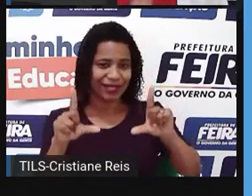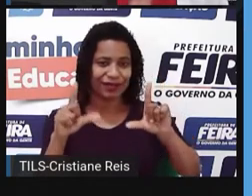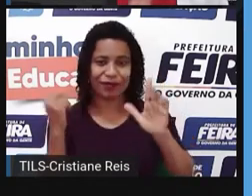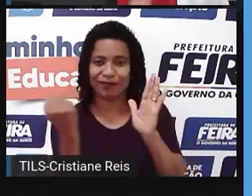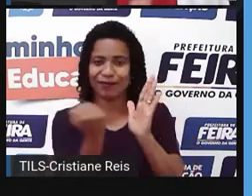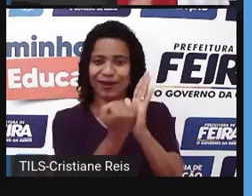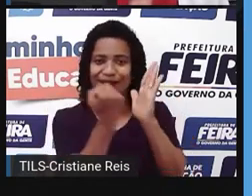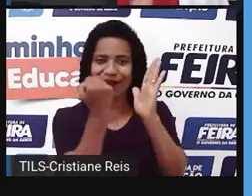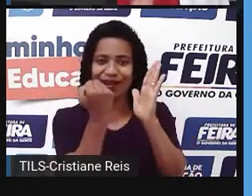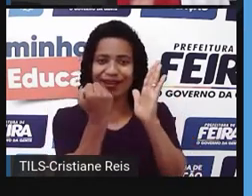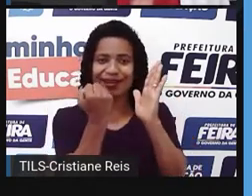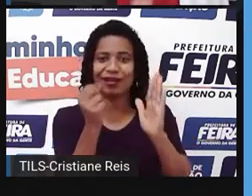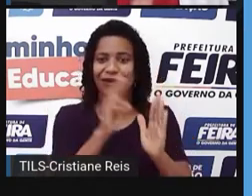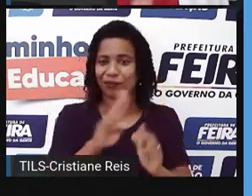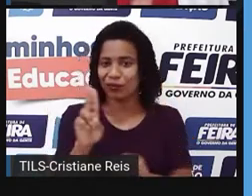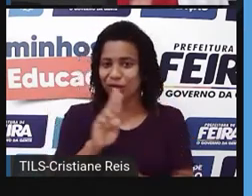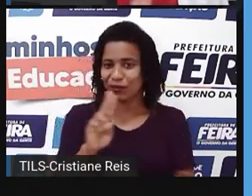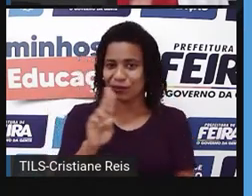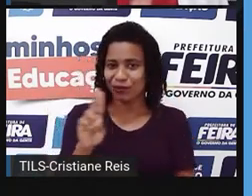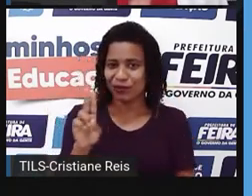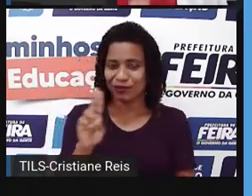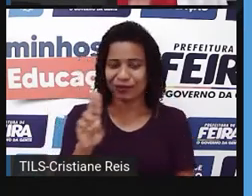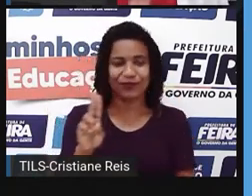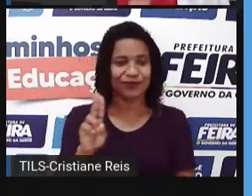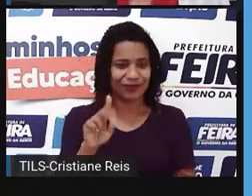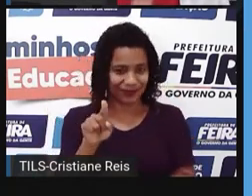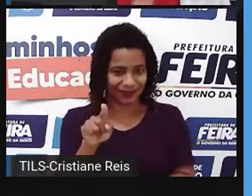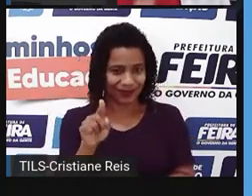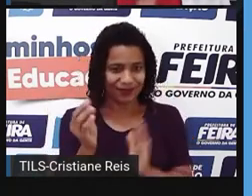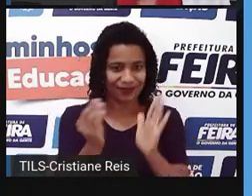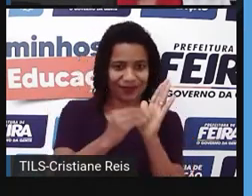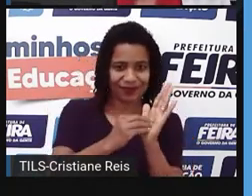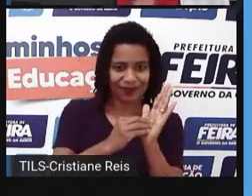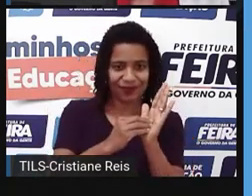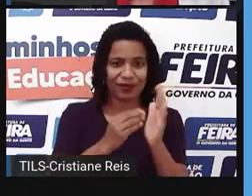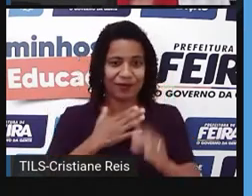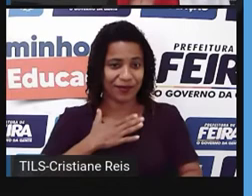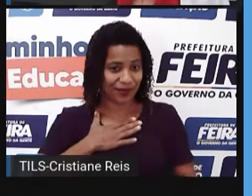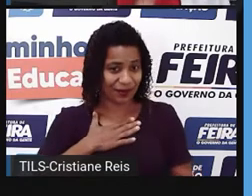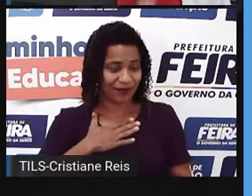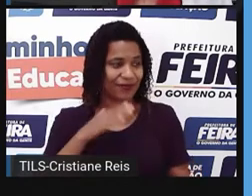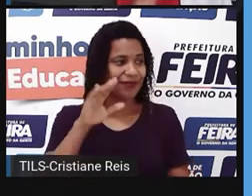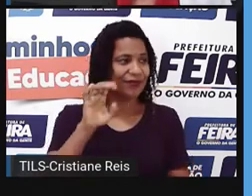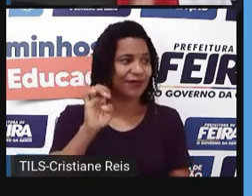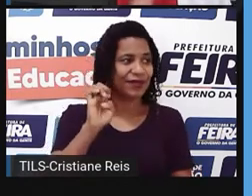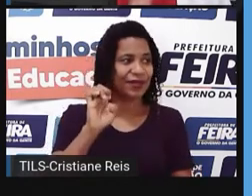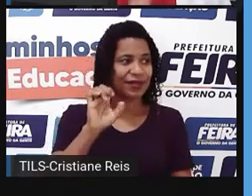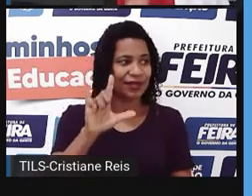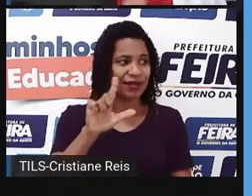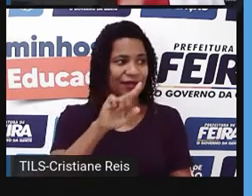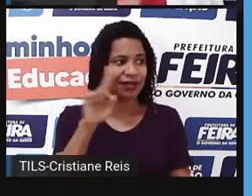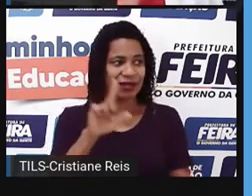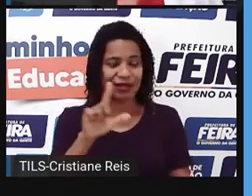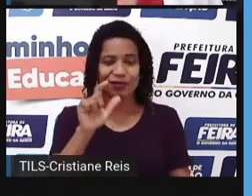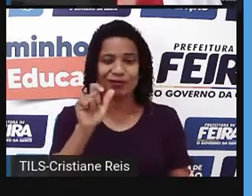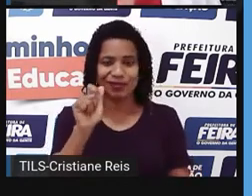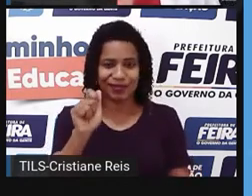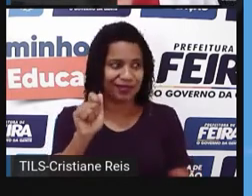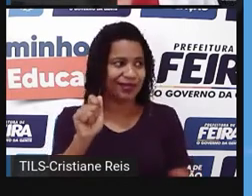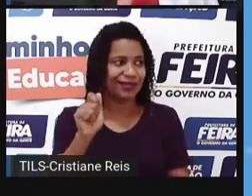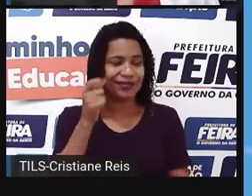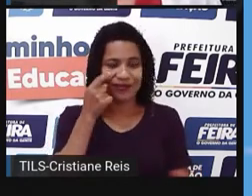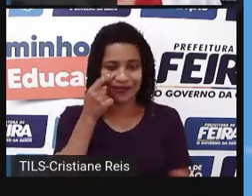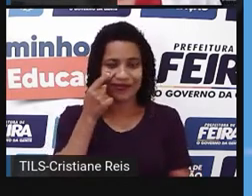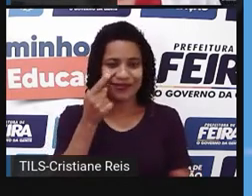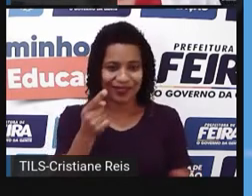nome, né? Vou escrever para vocês aqui o meu nome. My name is Elsa Silva. I'm